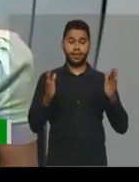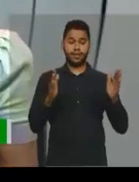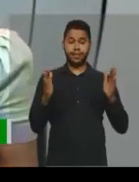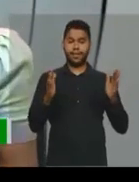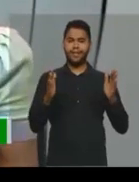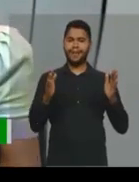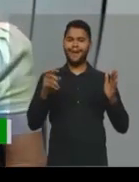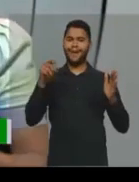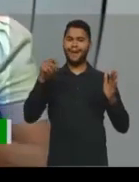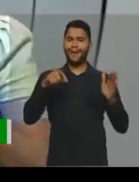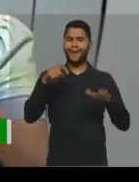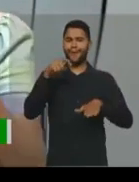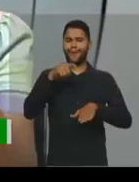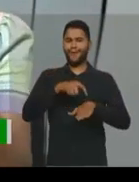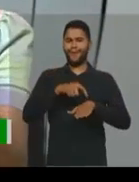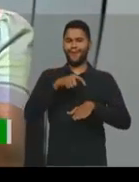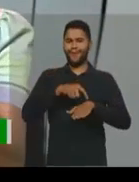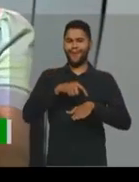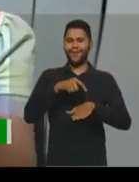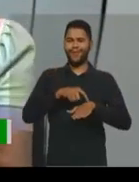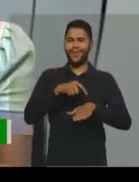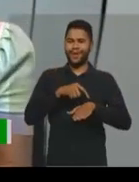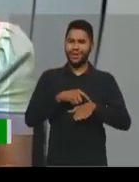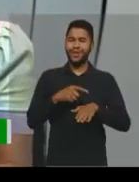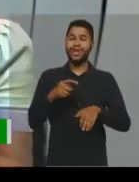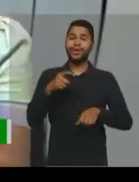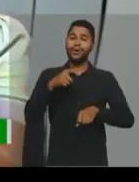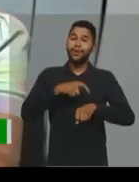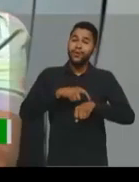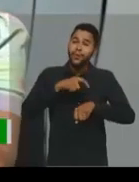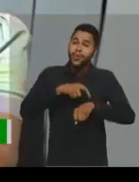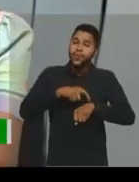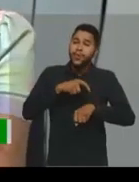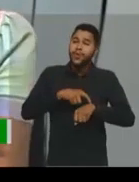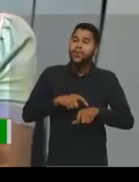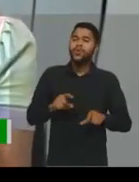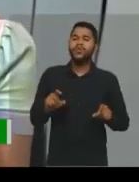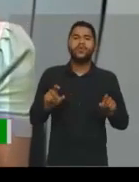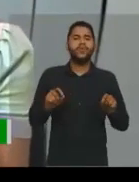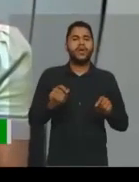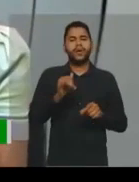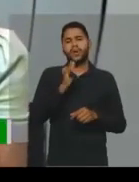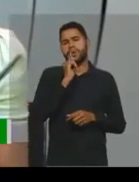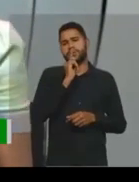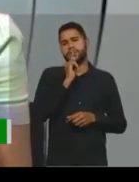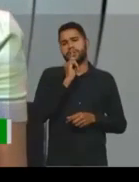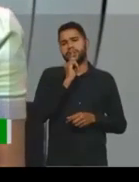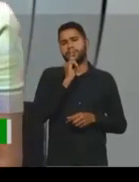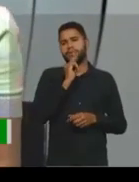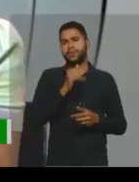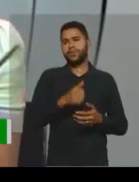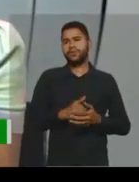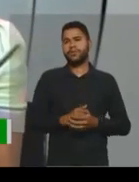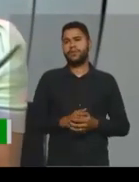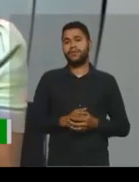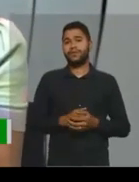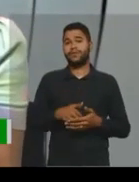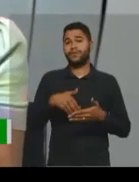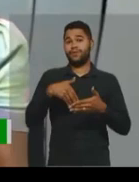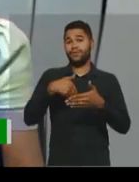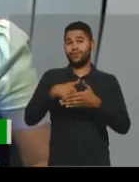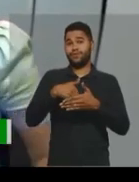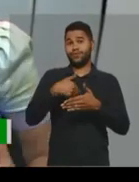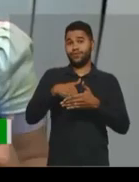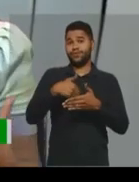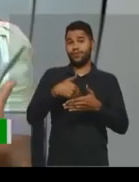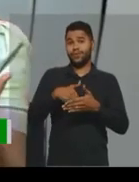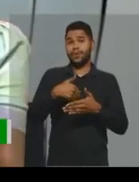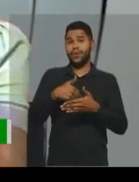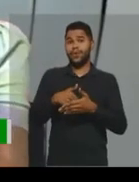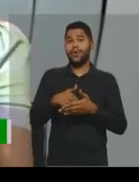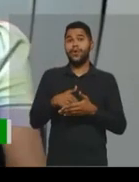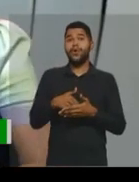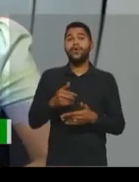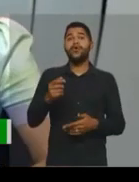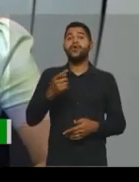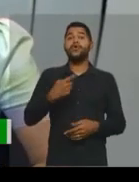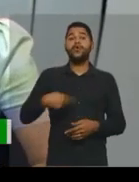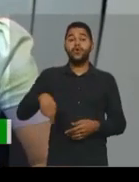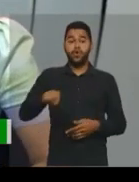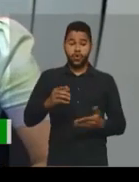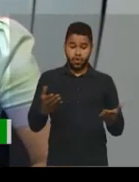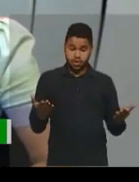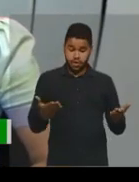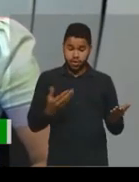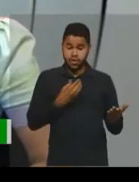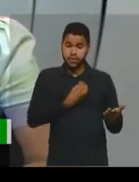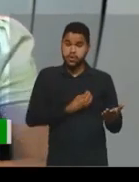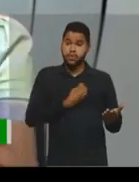no momento. Então, este momento, eu dei o exemplo, por exemplo, do futebol. O que nós estamos vivendo